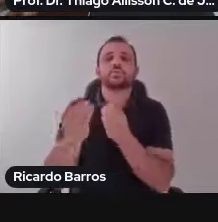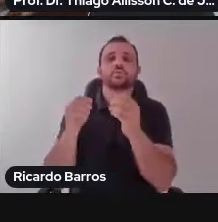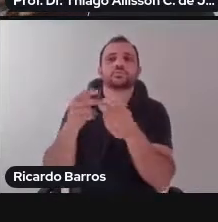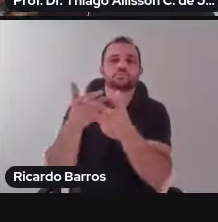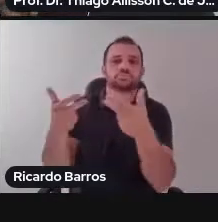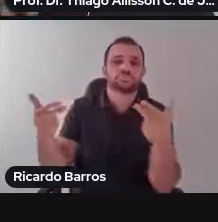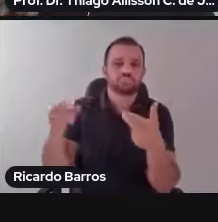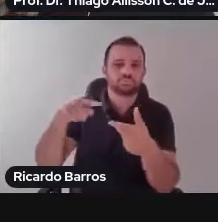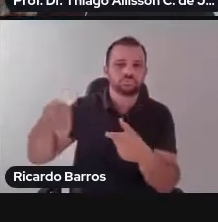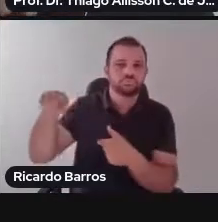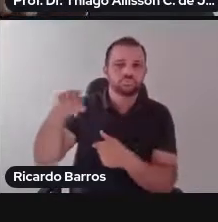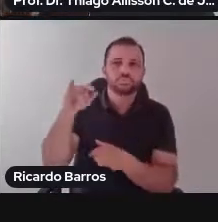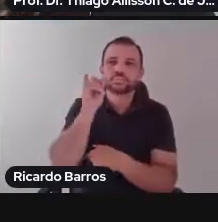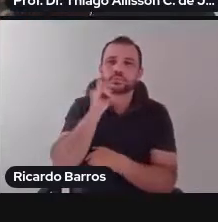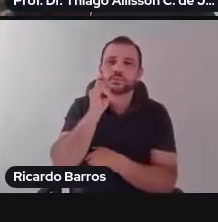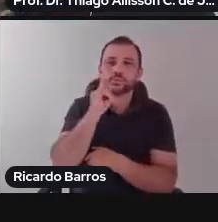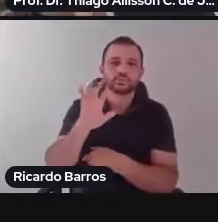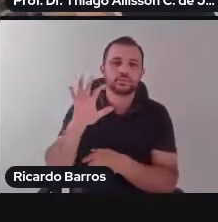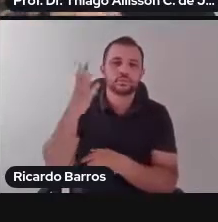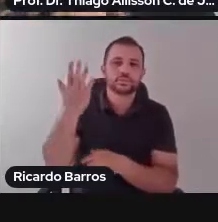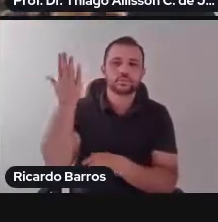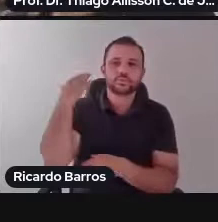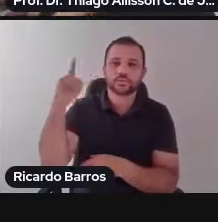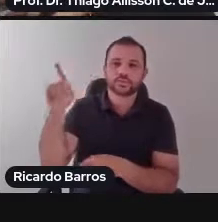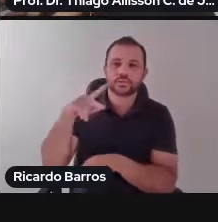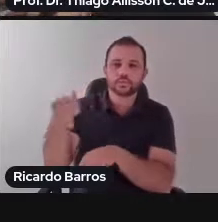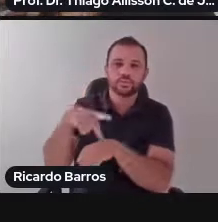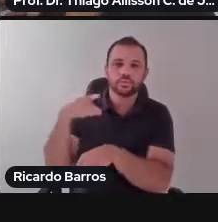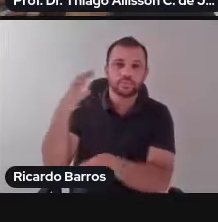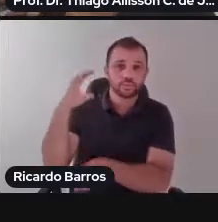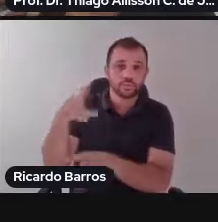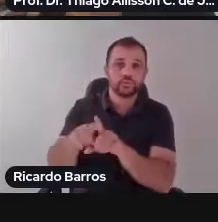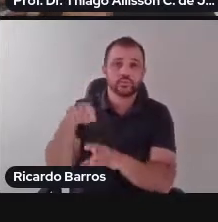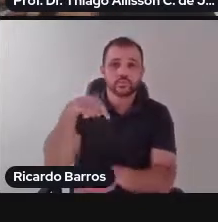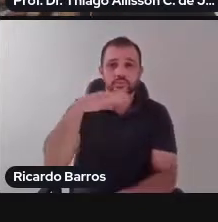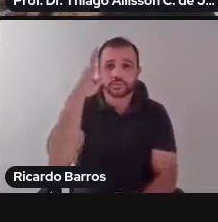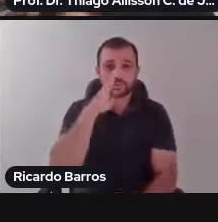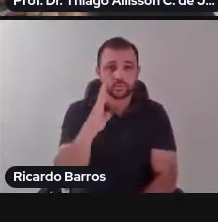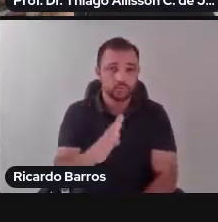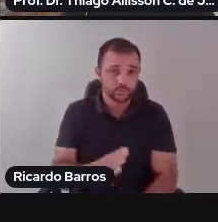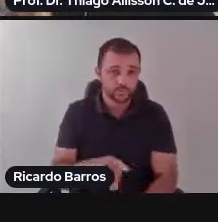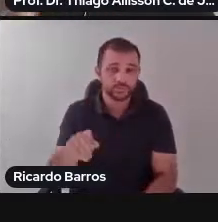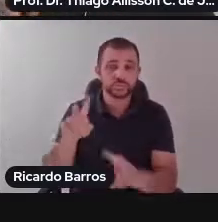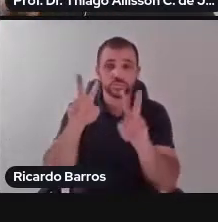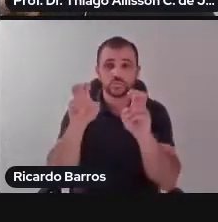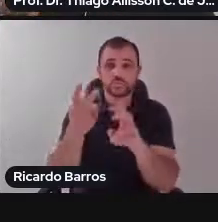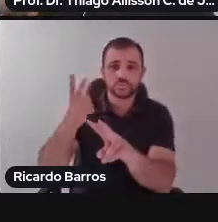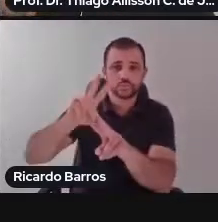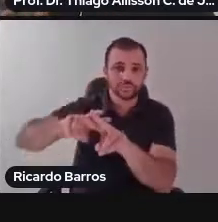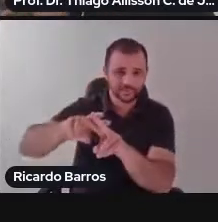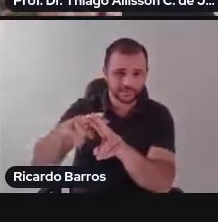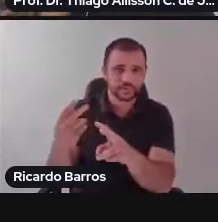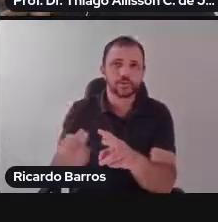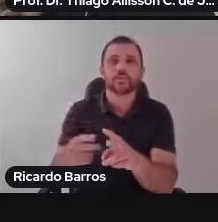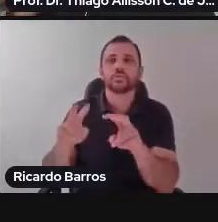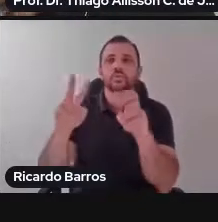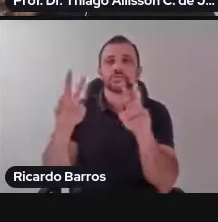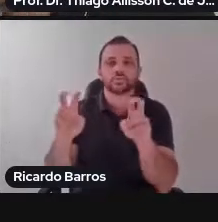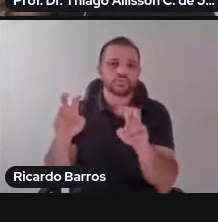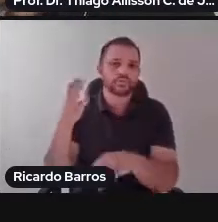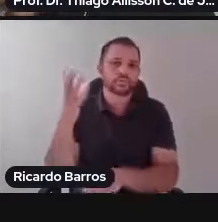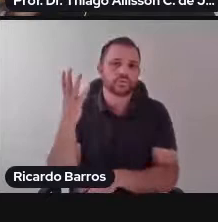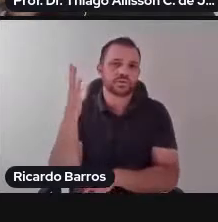daquilo que se observou na Colômbia e também para o Brasil, tanto em matéria carcerária quanto também em matéria ambiental,